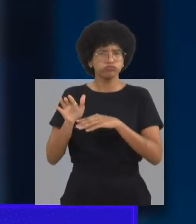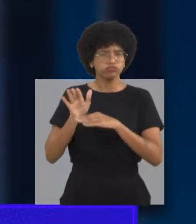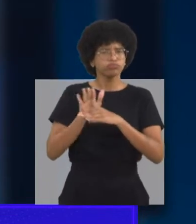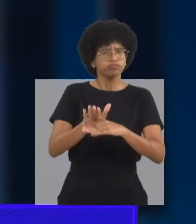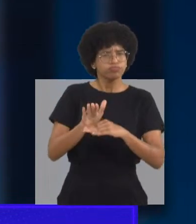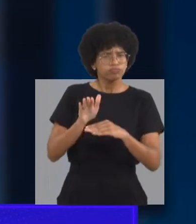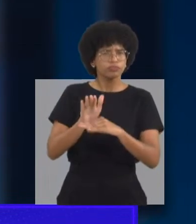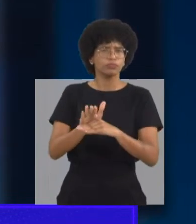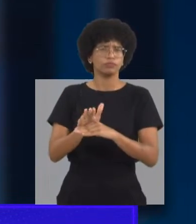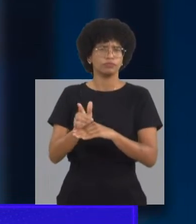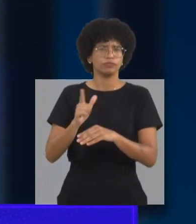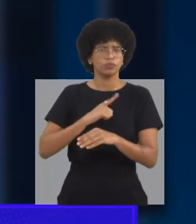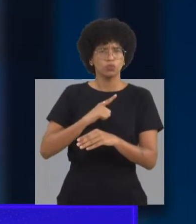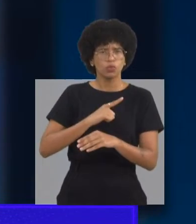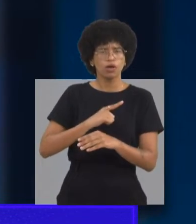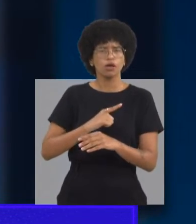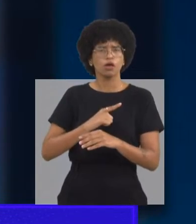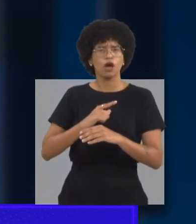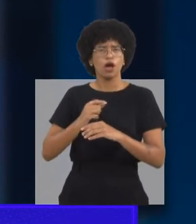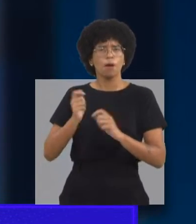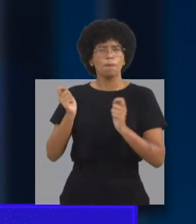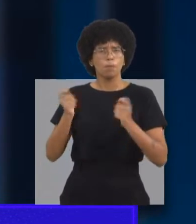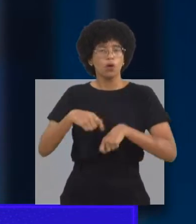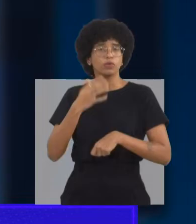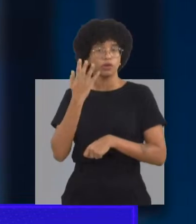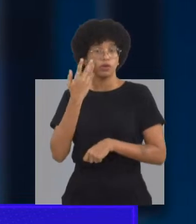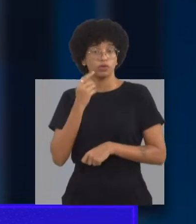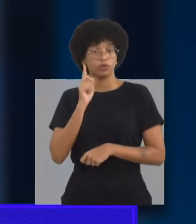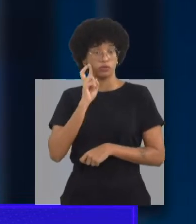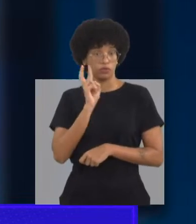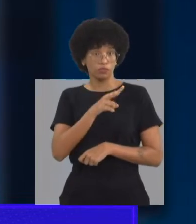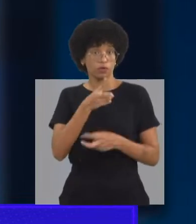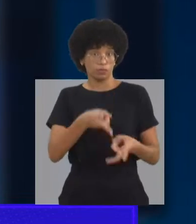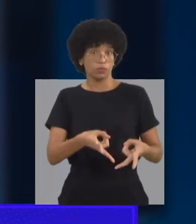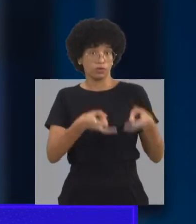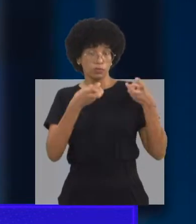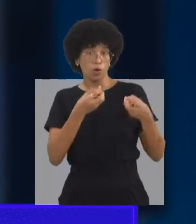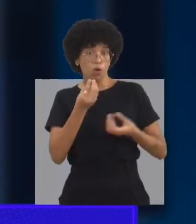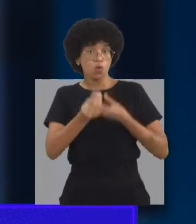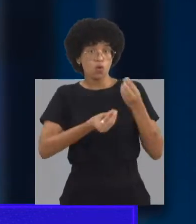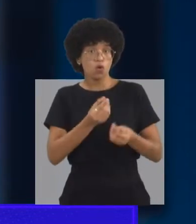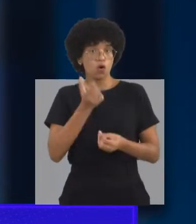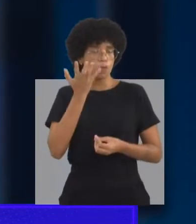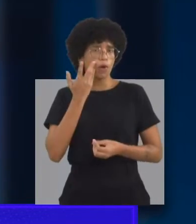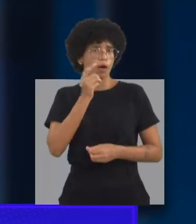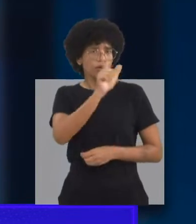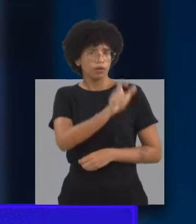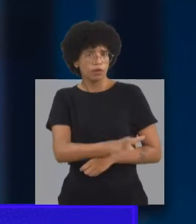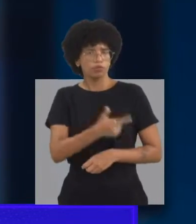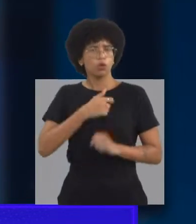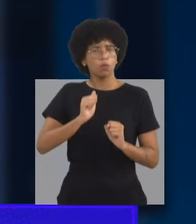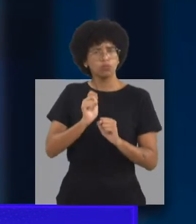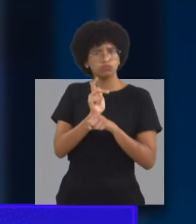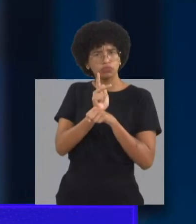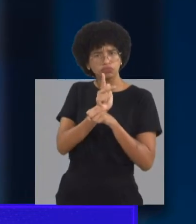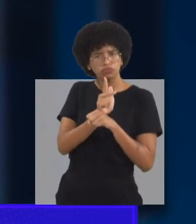nós mostrarmos, por meio de avaliações adequadas, por meio do próprio desempenho ali no consultório,